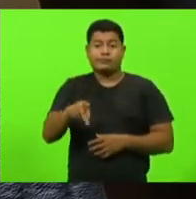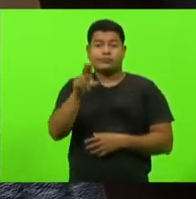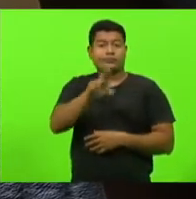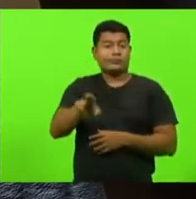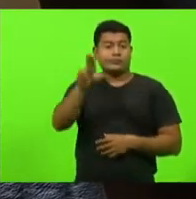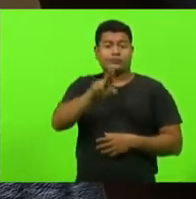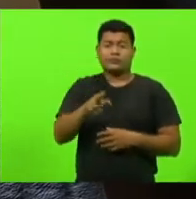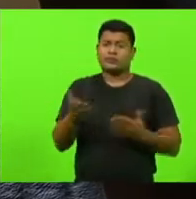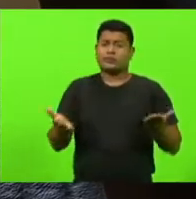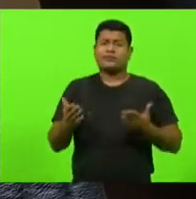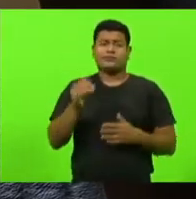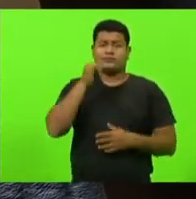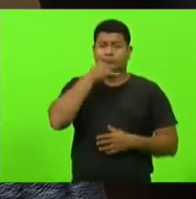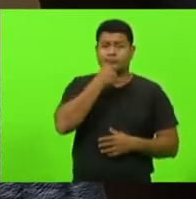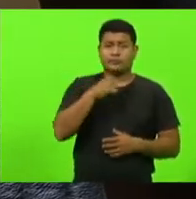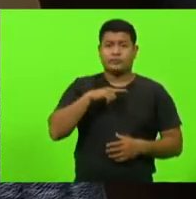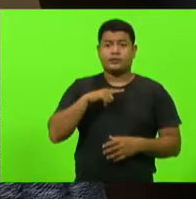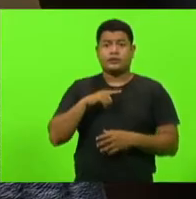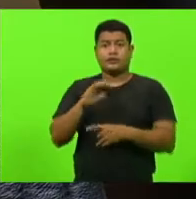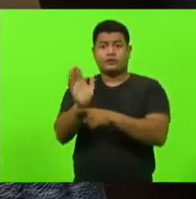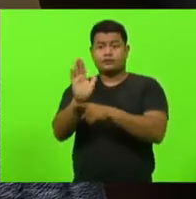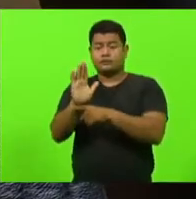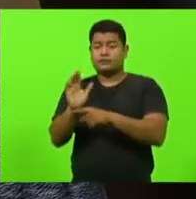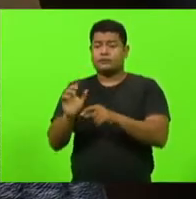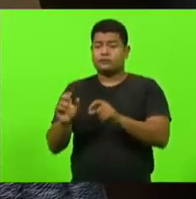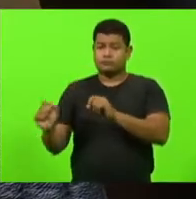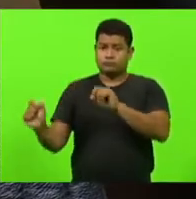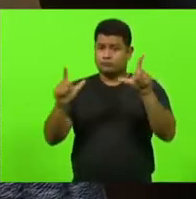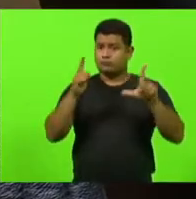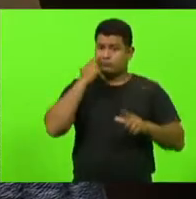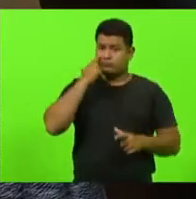lamentável. Tem um vídeo até que uma mãe gravou. Pode passar, por favor.